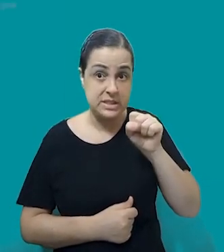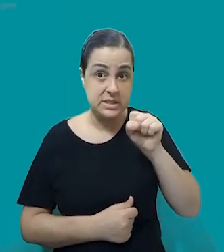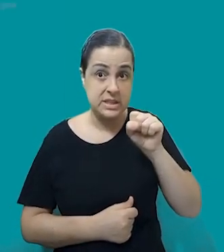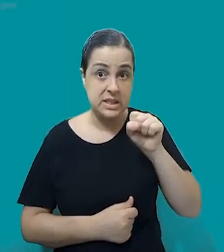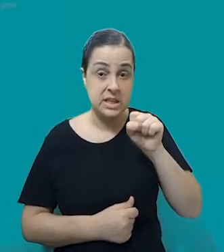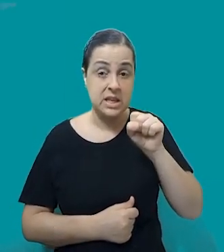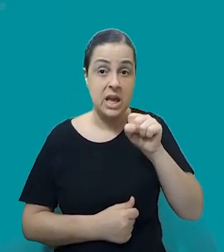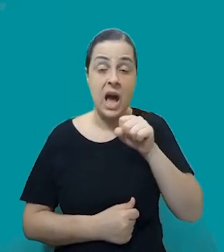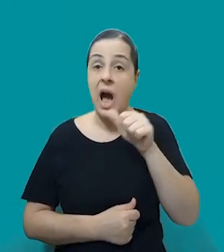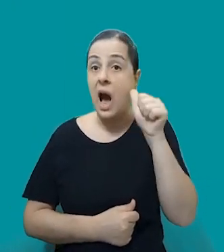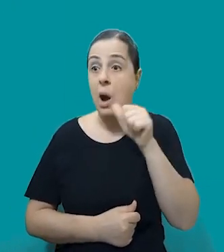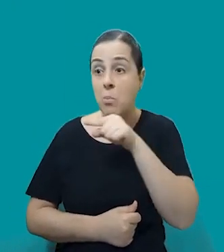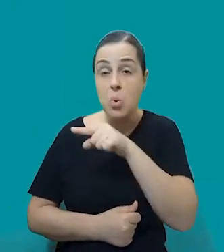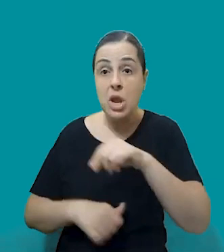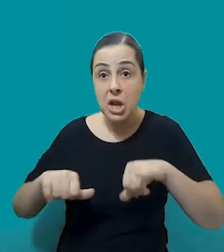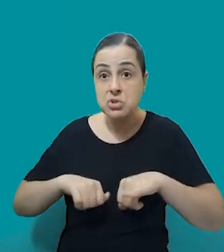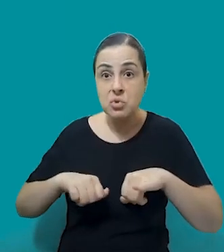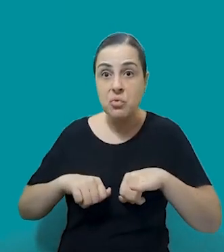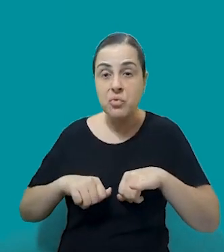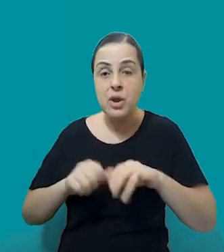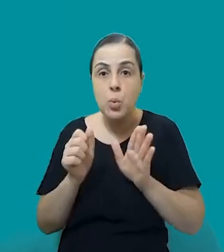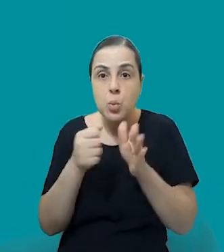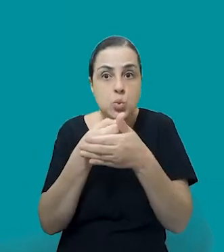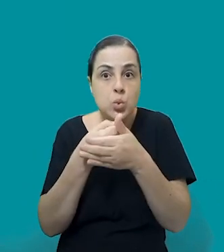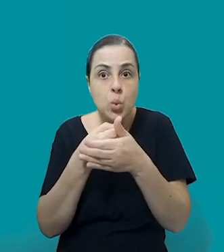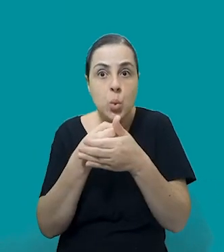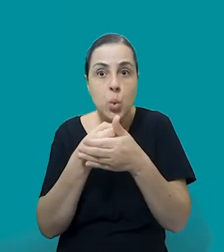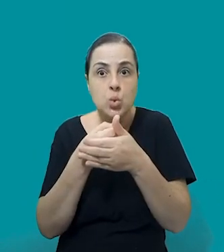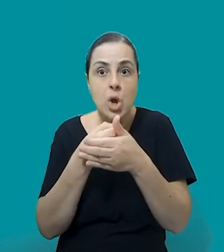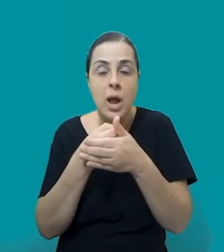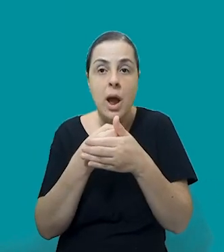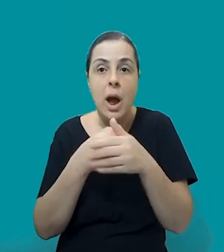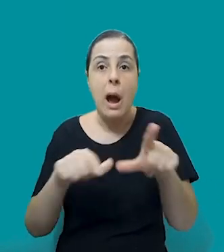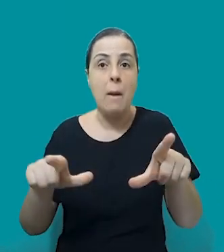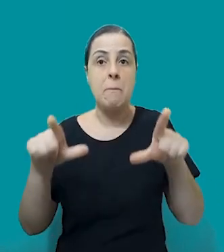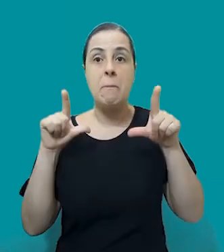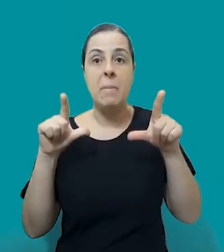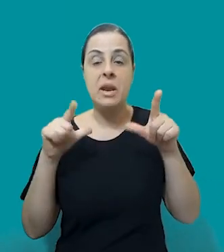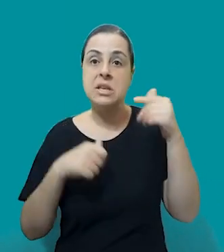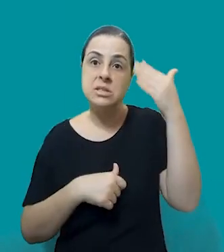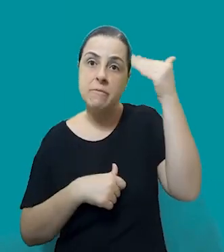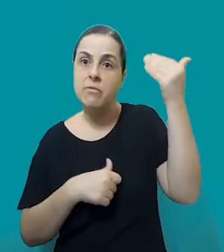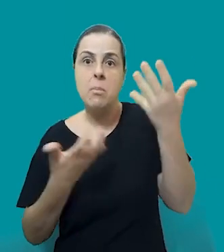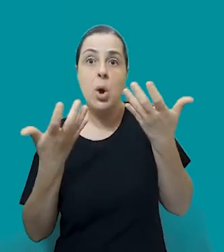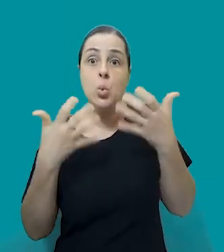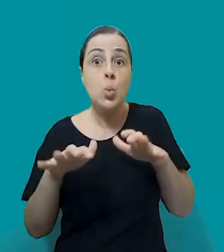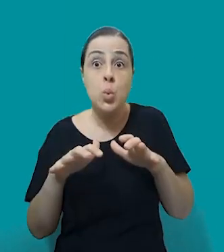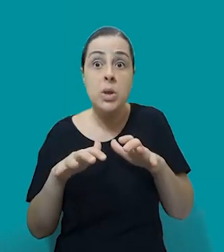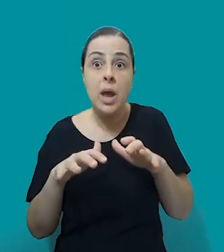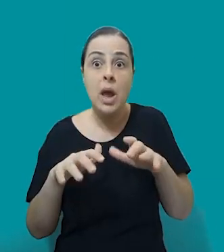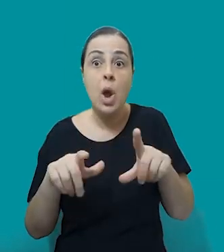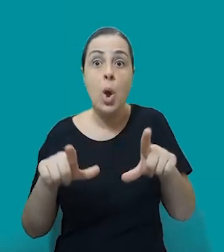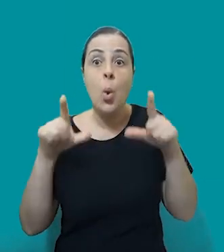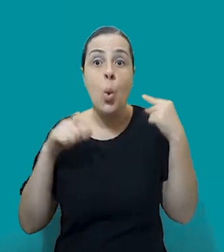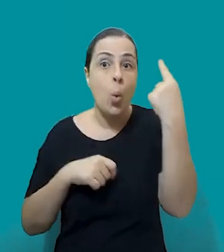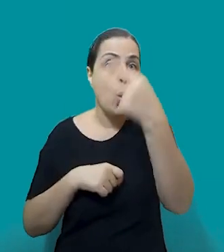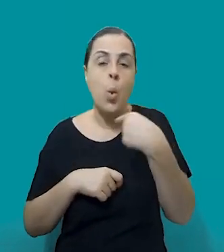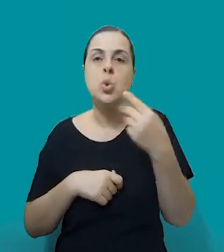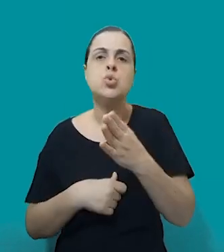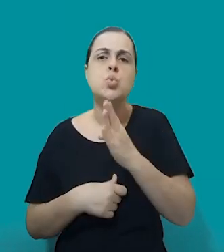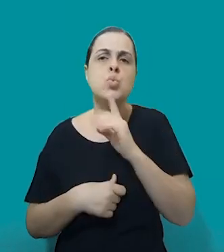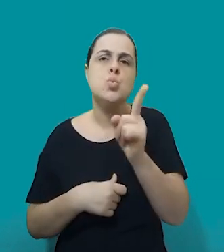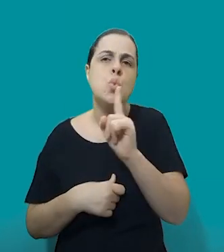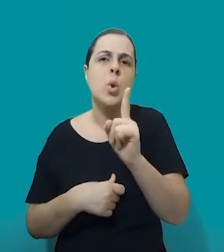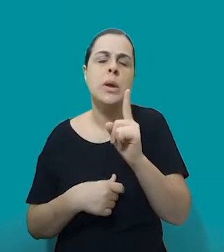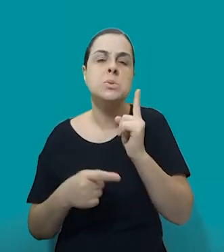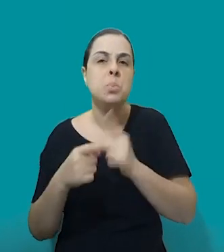desvalorizado, porque aí ela ia estar querendo ficar famosa, né? Quando a gente vai olhar, historicamente, nenhuma dessas mulheres ficou famosa,